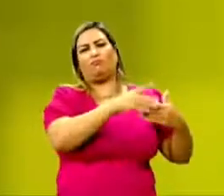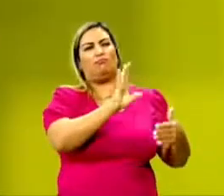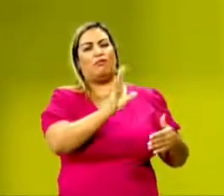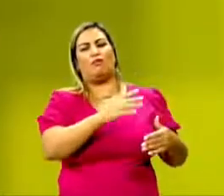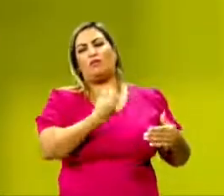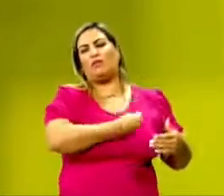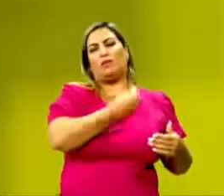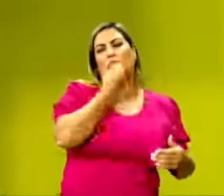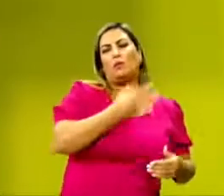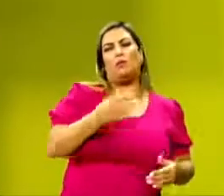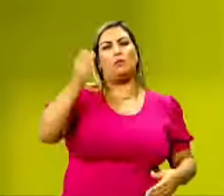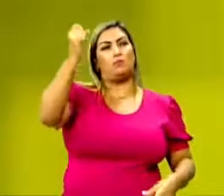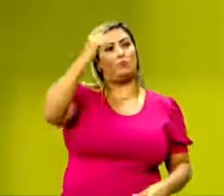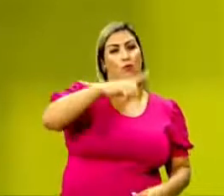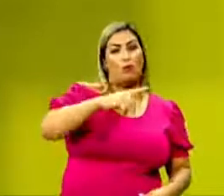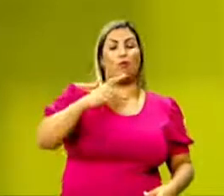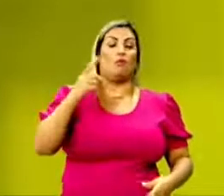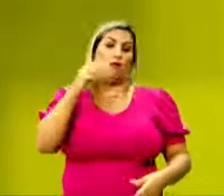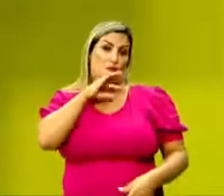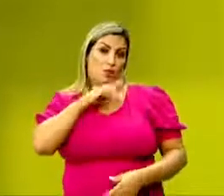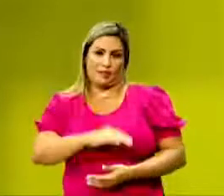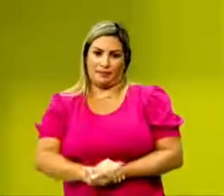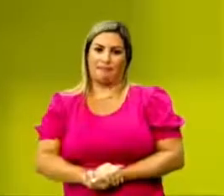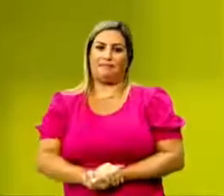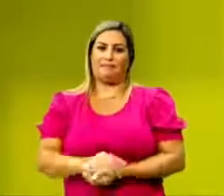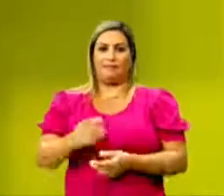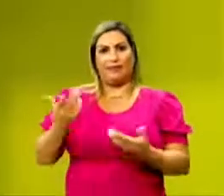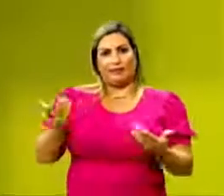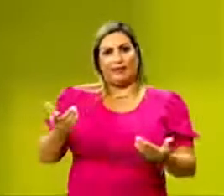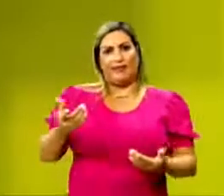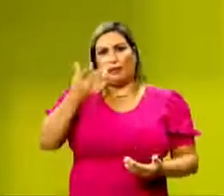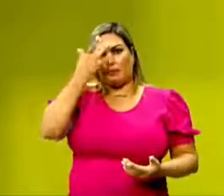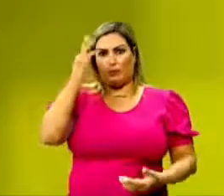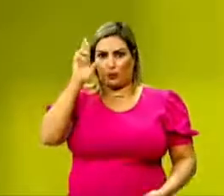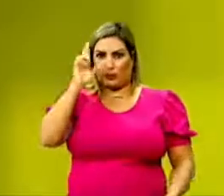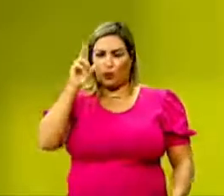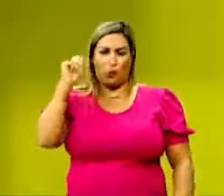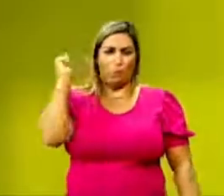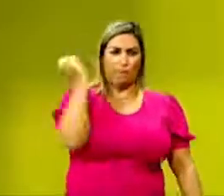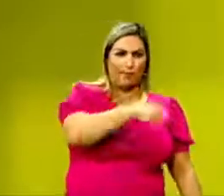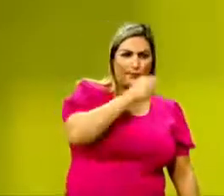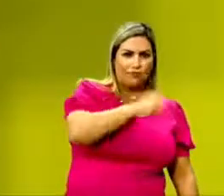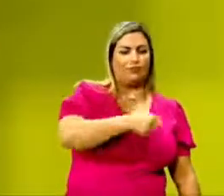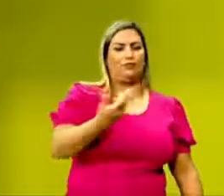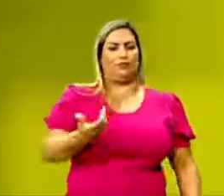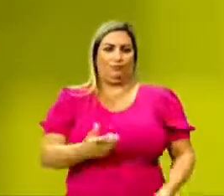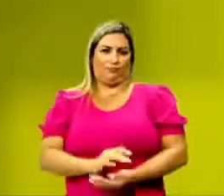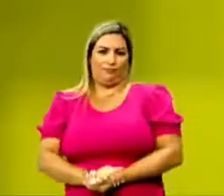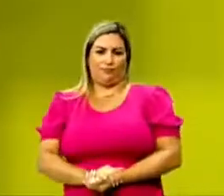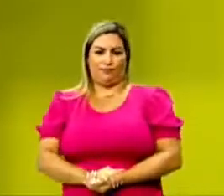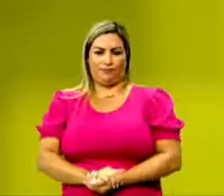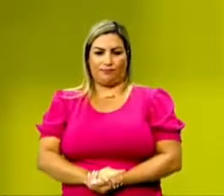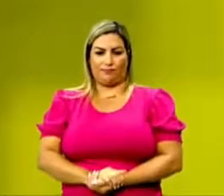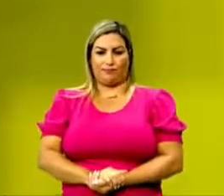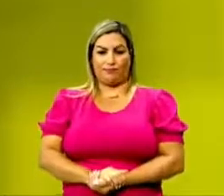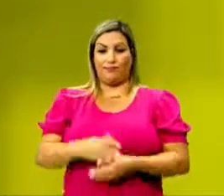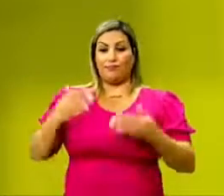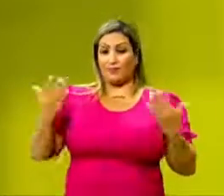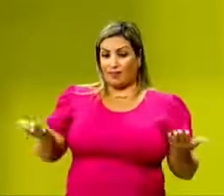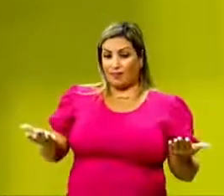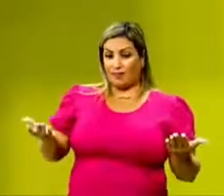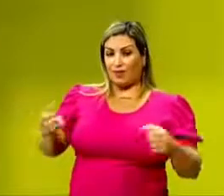boa de estar ao sol tinha um preço caro. O asneiro, inclusive, o surrava, batia nele. Bom,